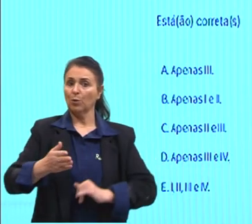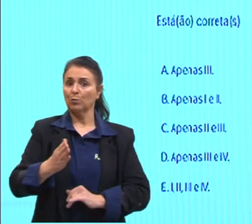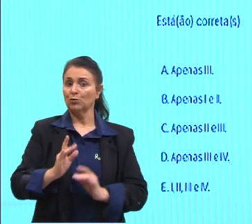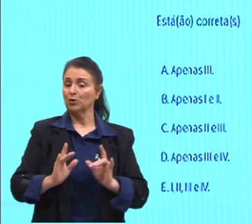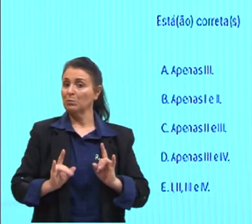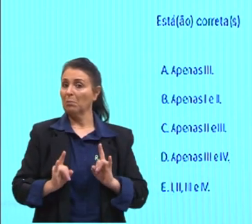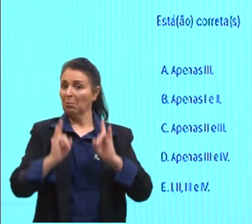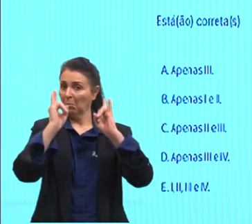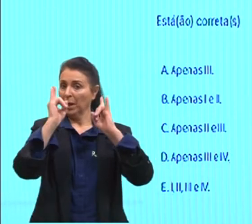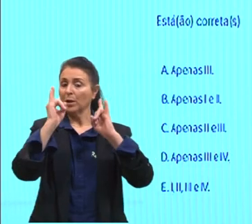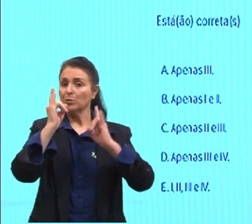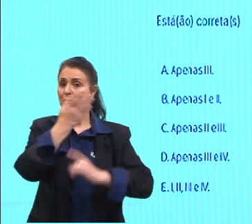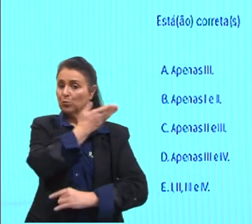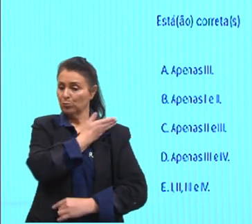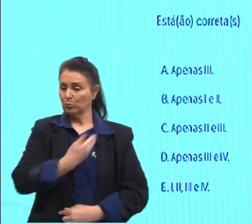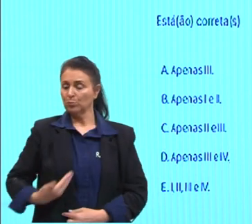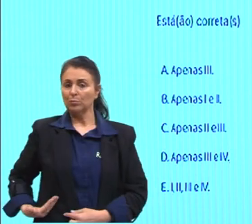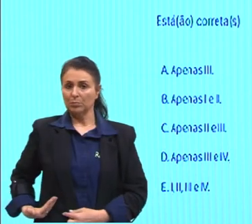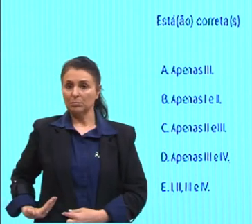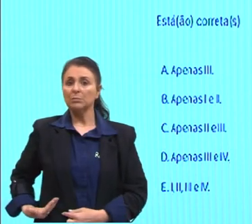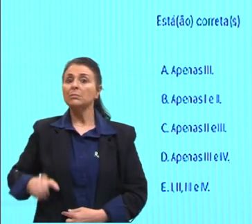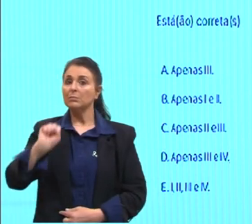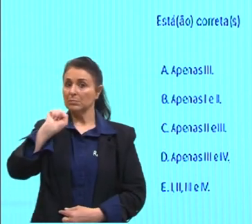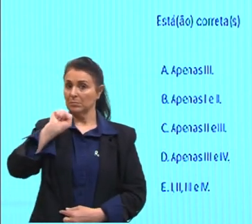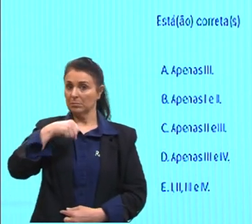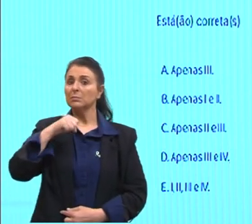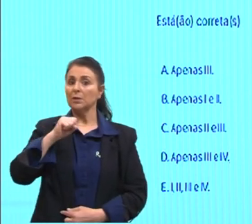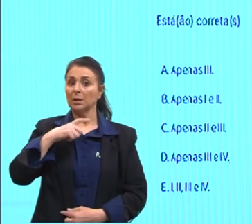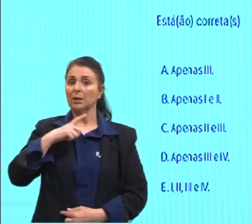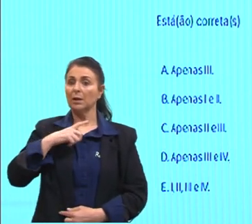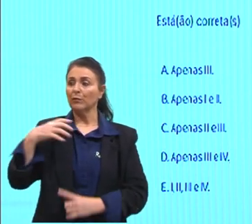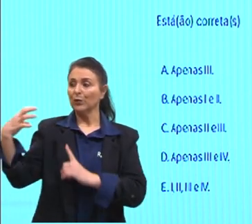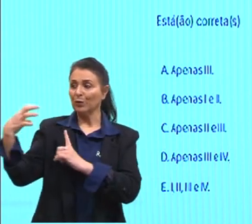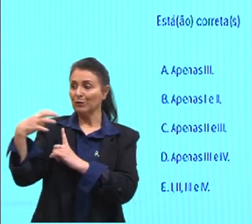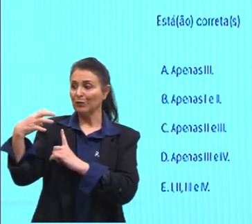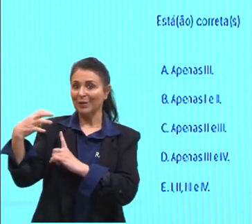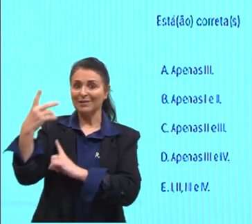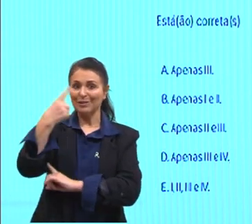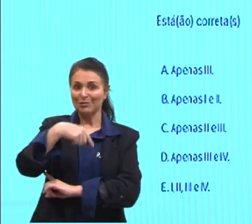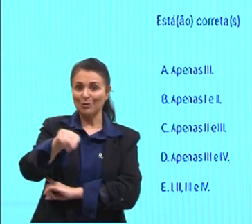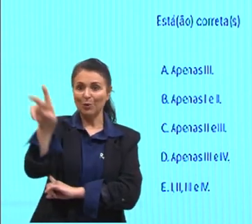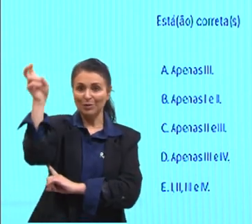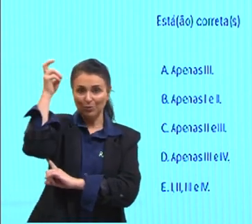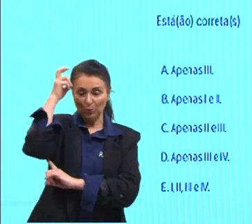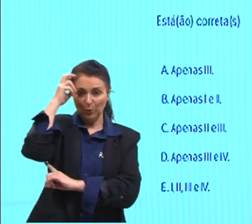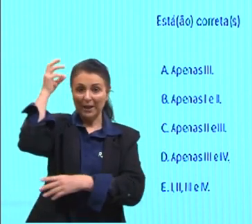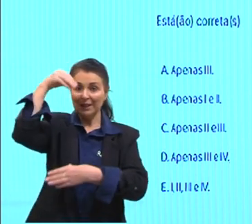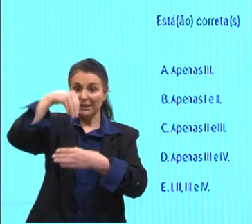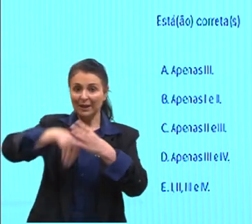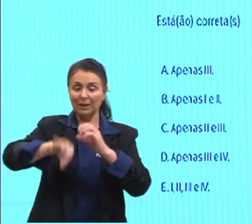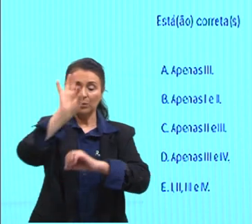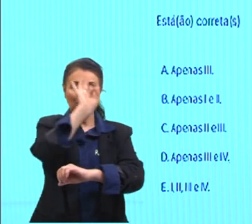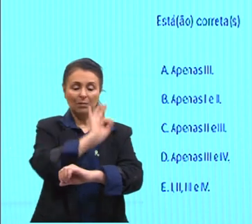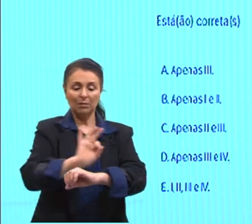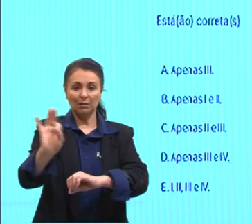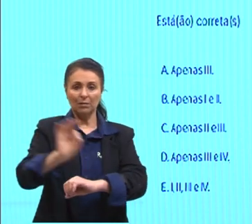De verdade, conhecemos a influência de outras culturas dentro da arquitetura romana.